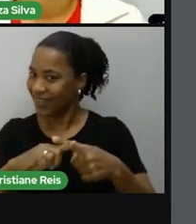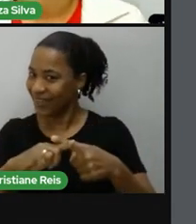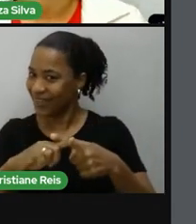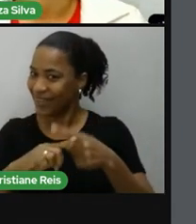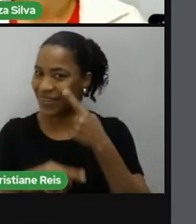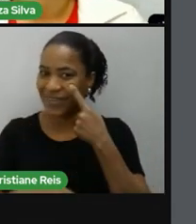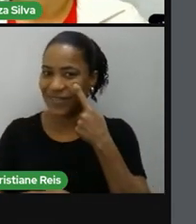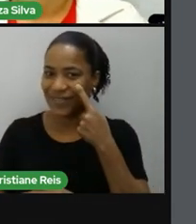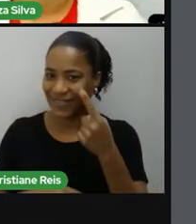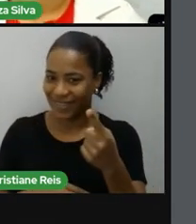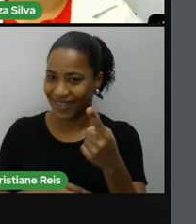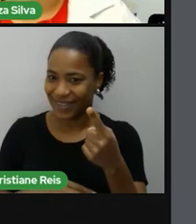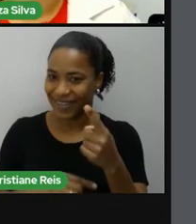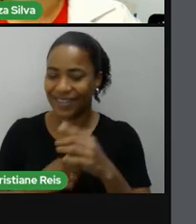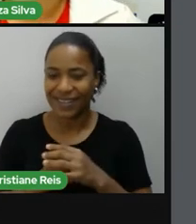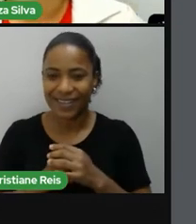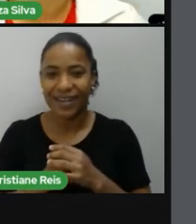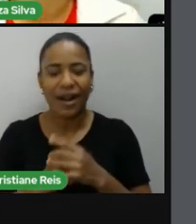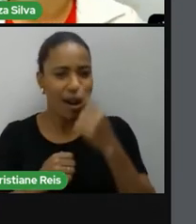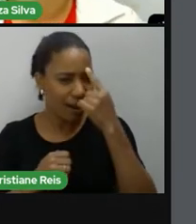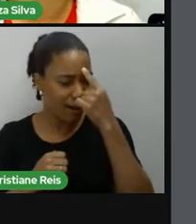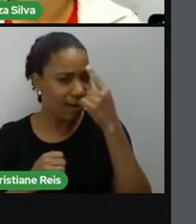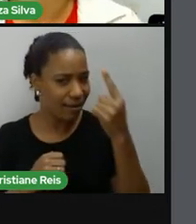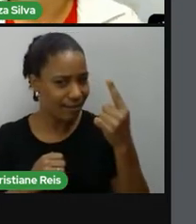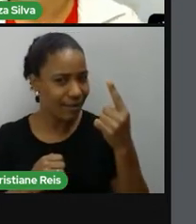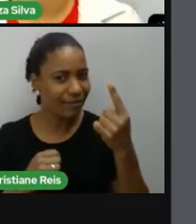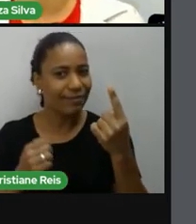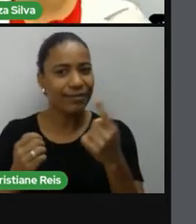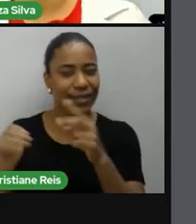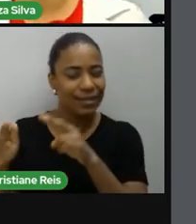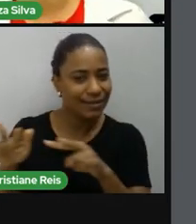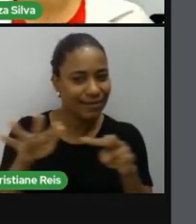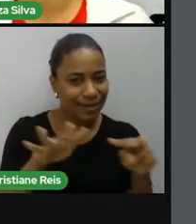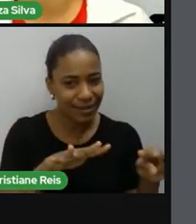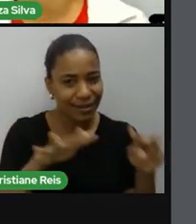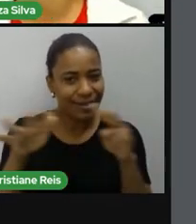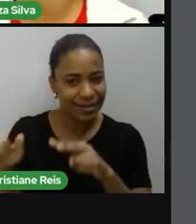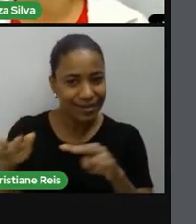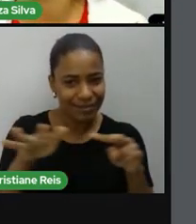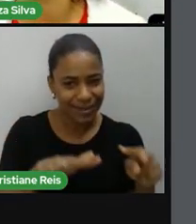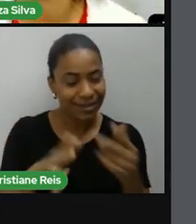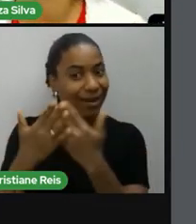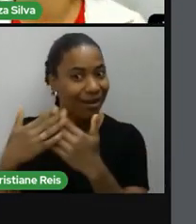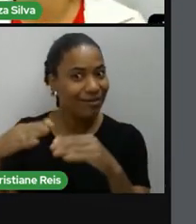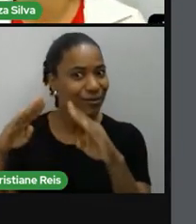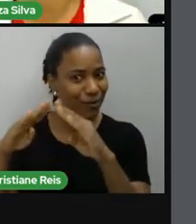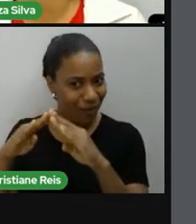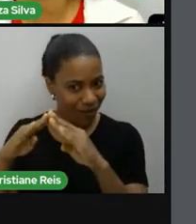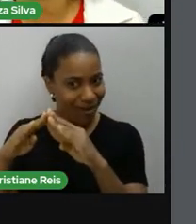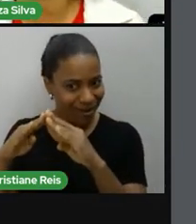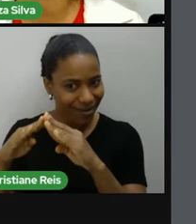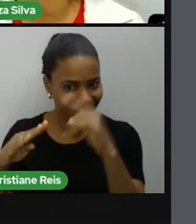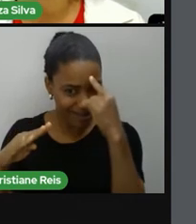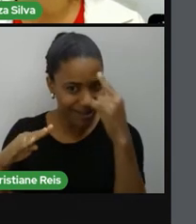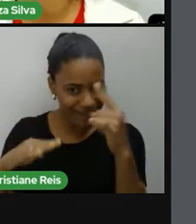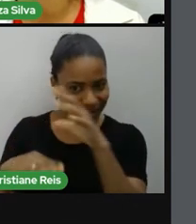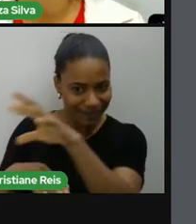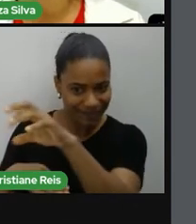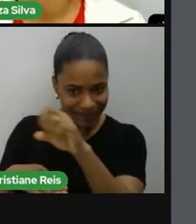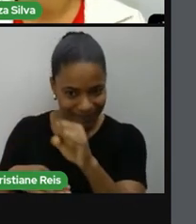Lembram daquele material impresso que toda semana vocês estão recebendo da escola onde vocês estudam?